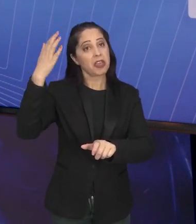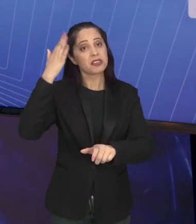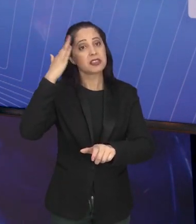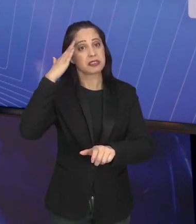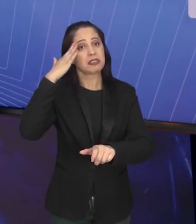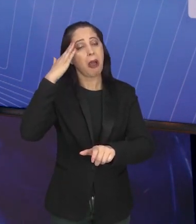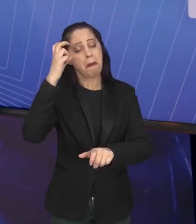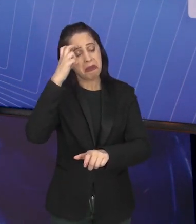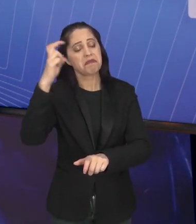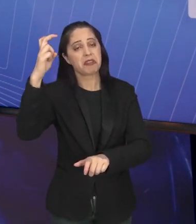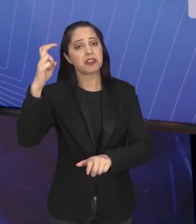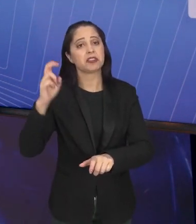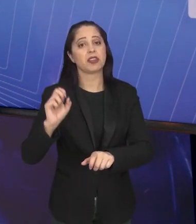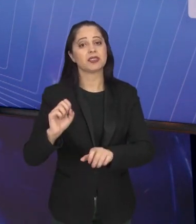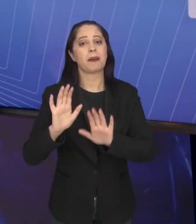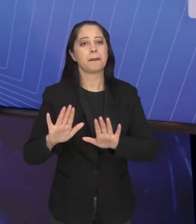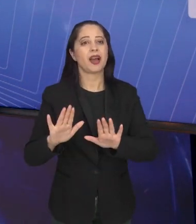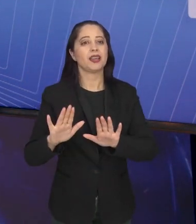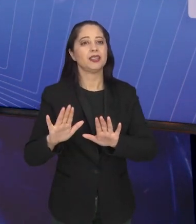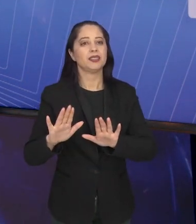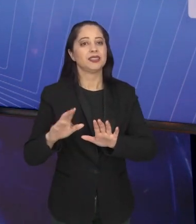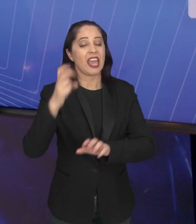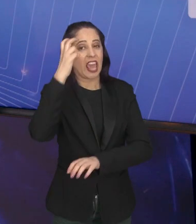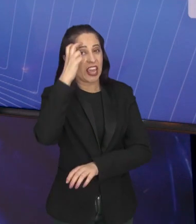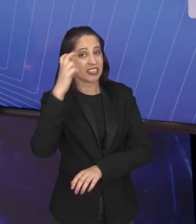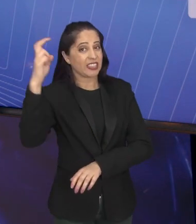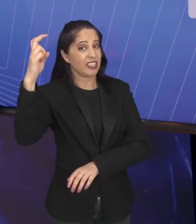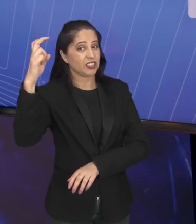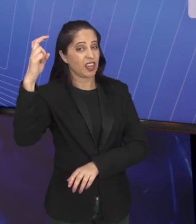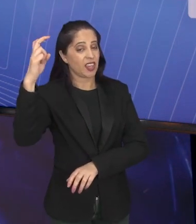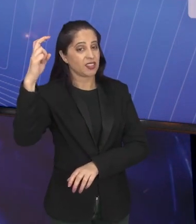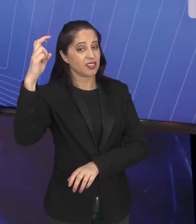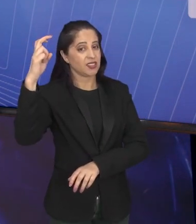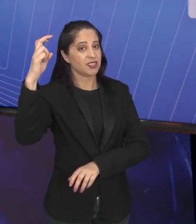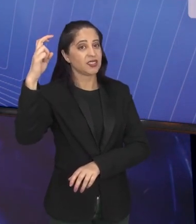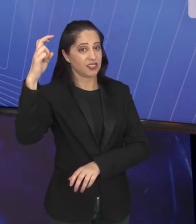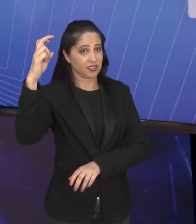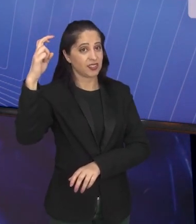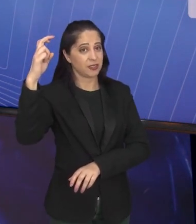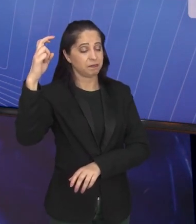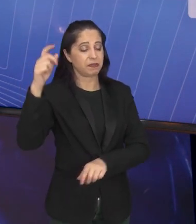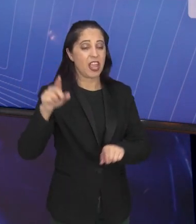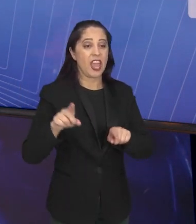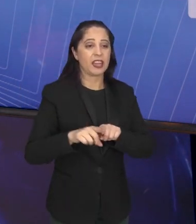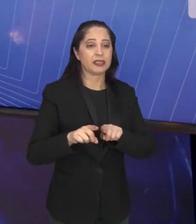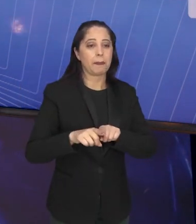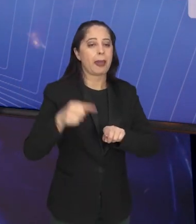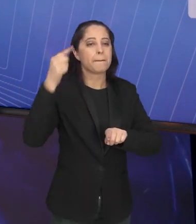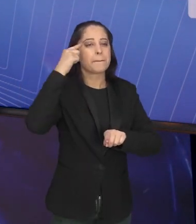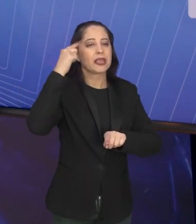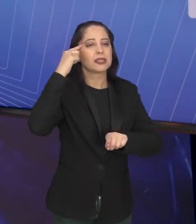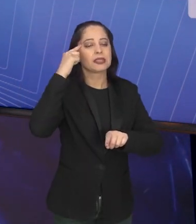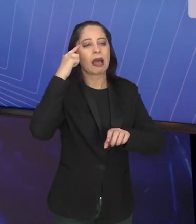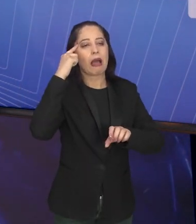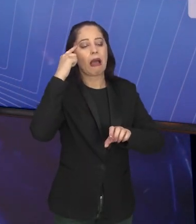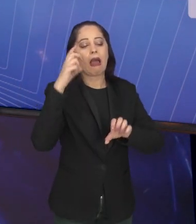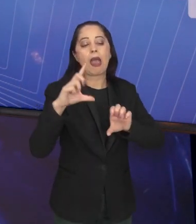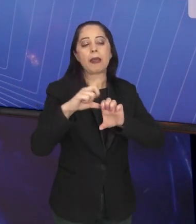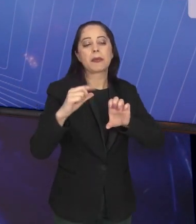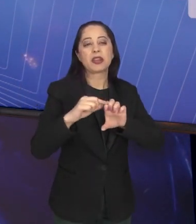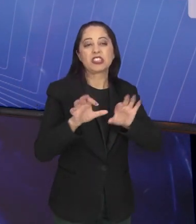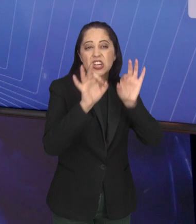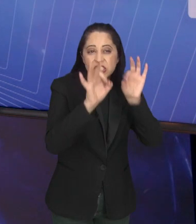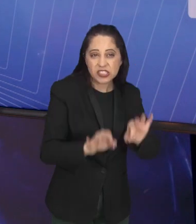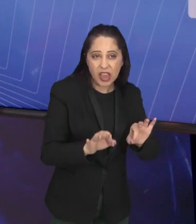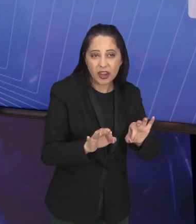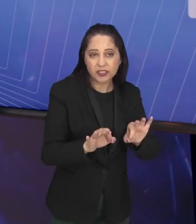sabendo da sua competência. Só que competência técnica ou a visão de que aquilo pode dar certo não quer dizer que